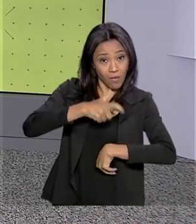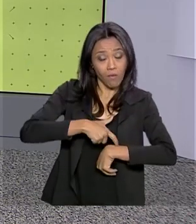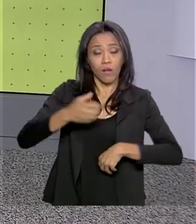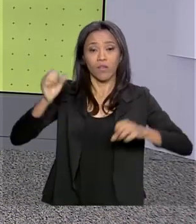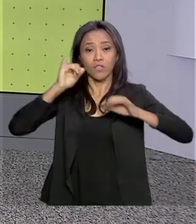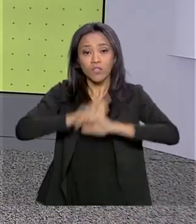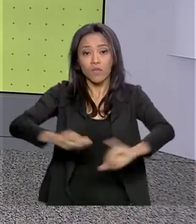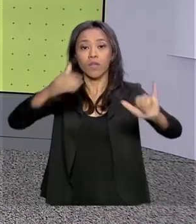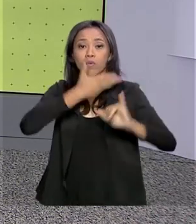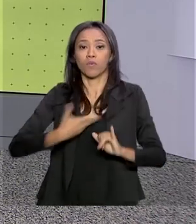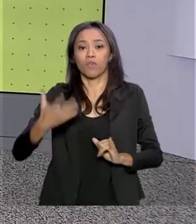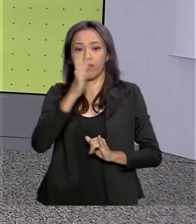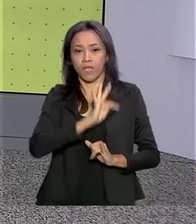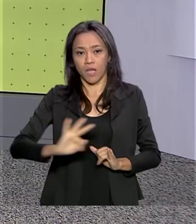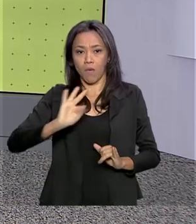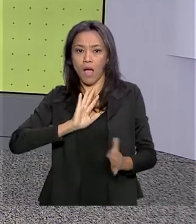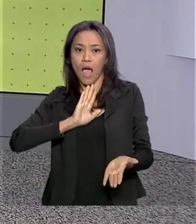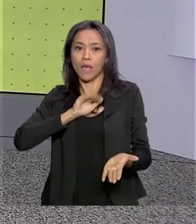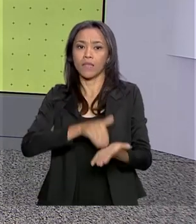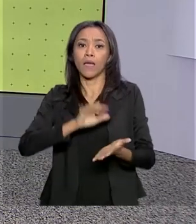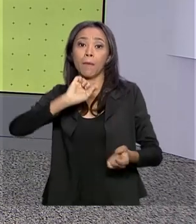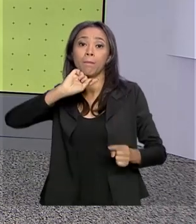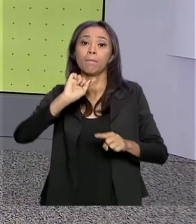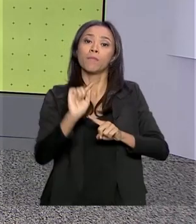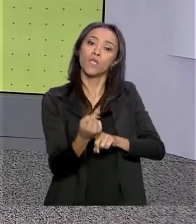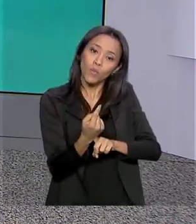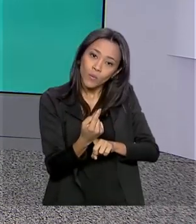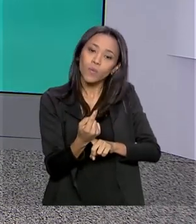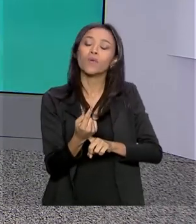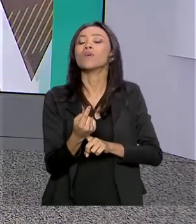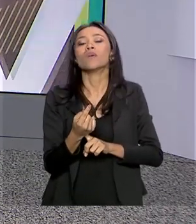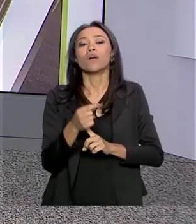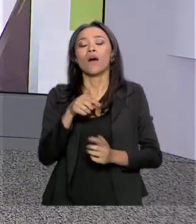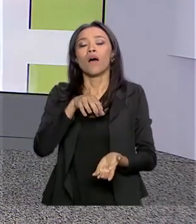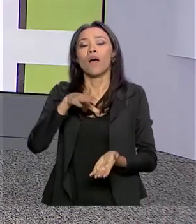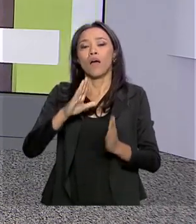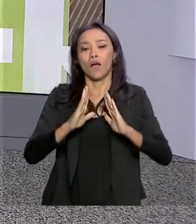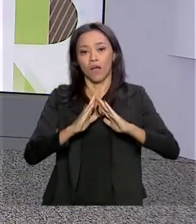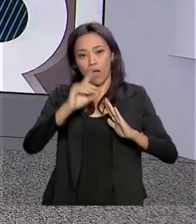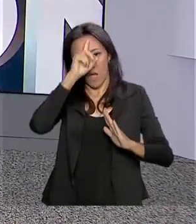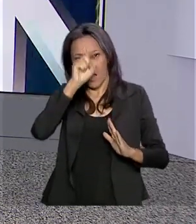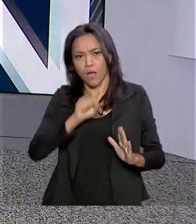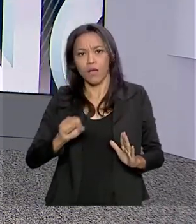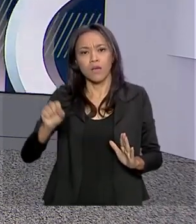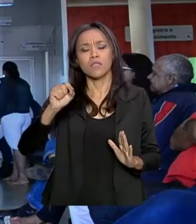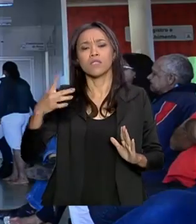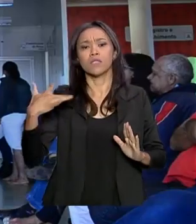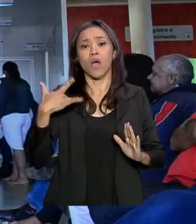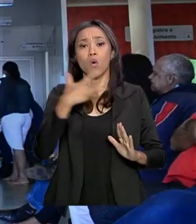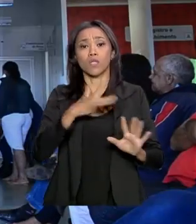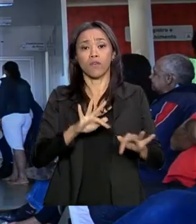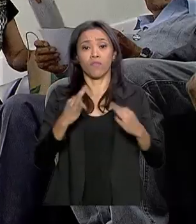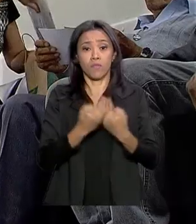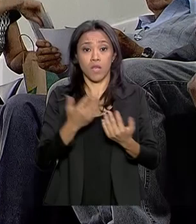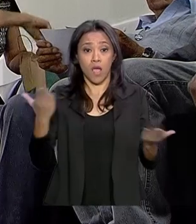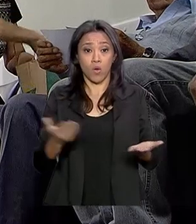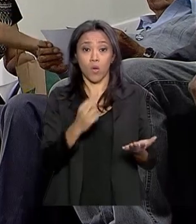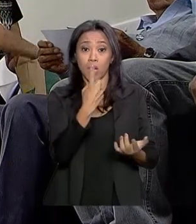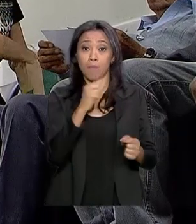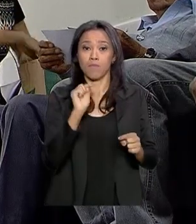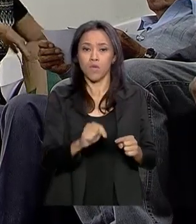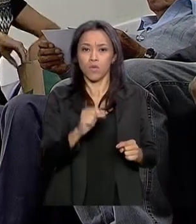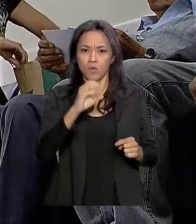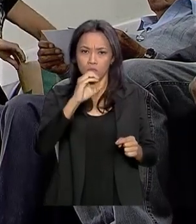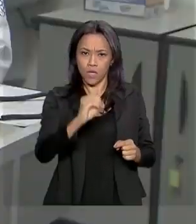superou a meta de habilitar até mil unidades de saúde da família ainda este ano. Até agora, 1.034 unidades em